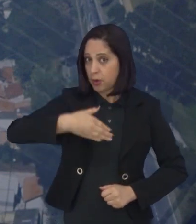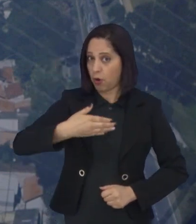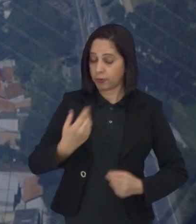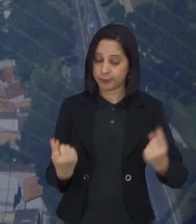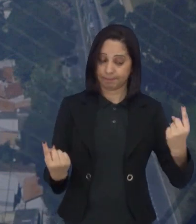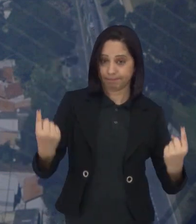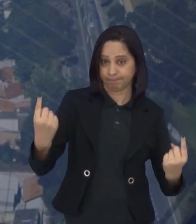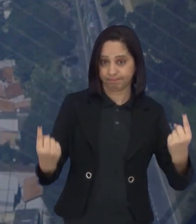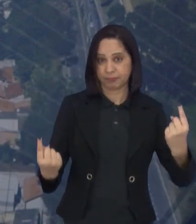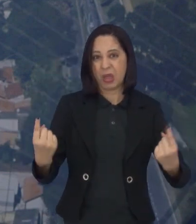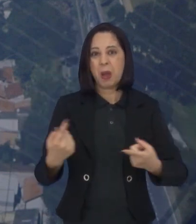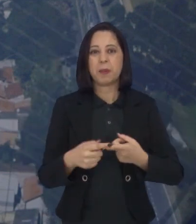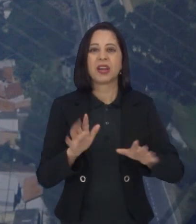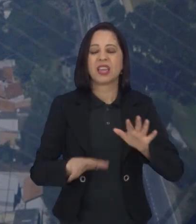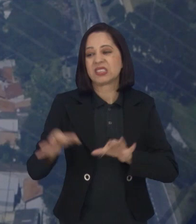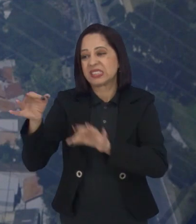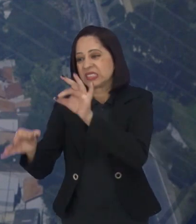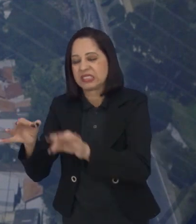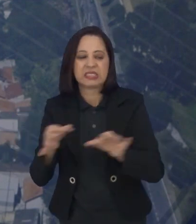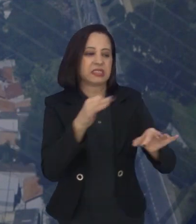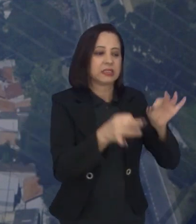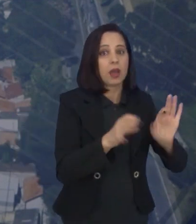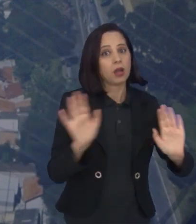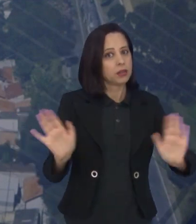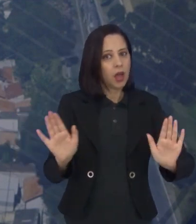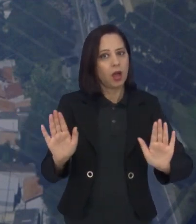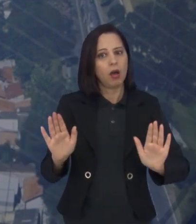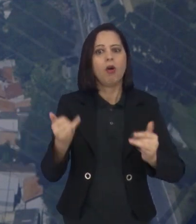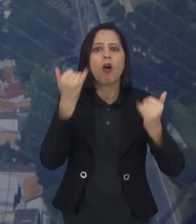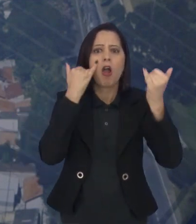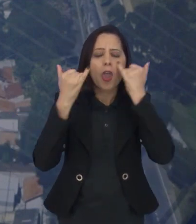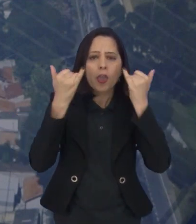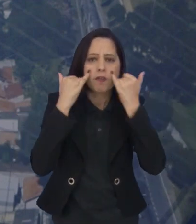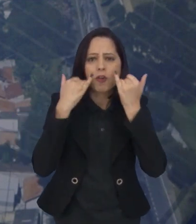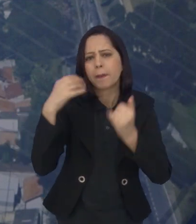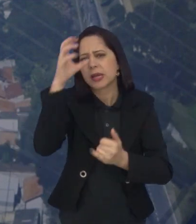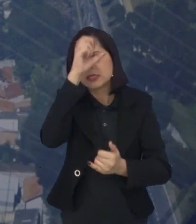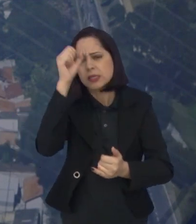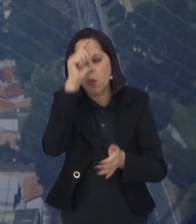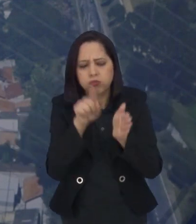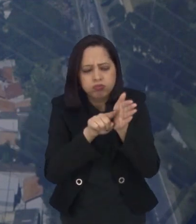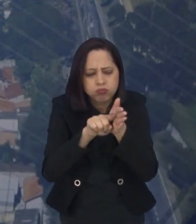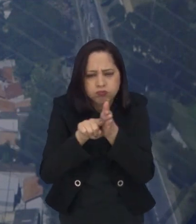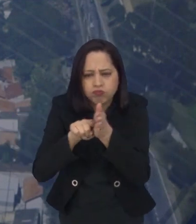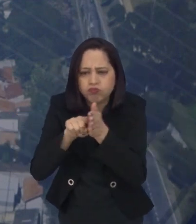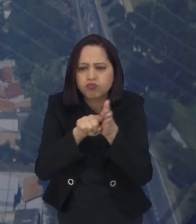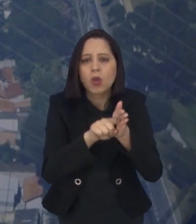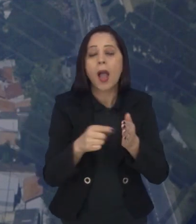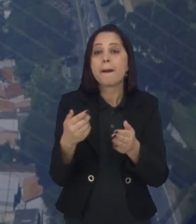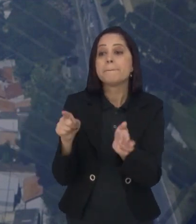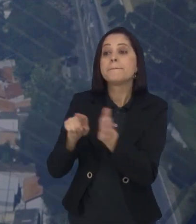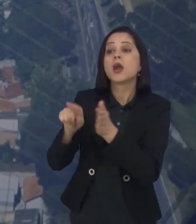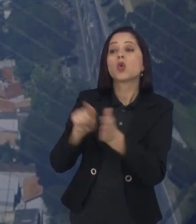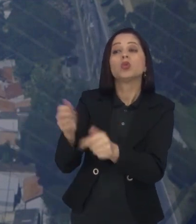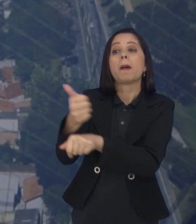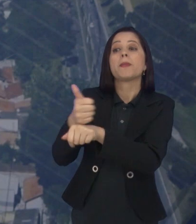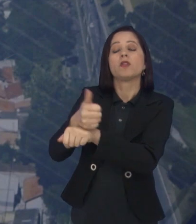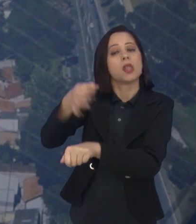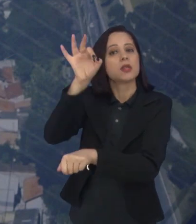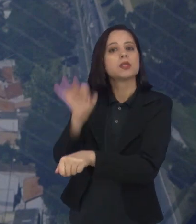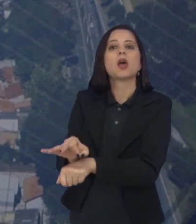fica julgando aqui e ali, não, vamos procurar informação, vamos conversar com quem entende. Então, como que você